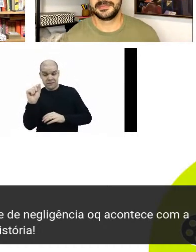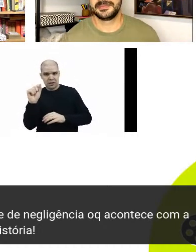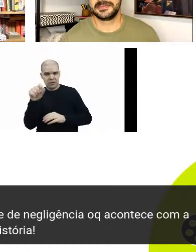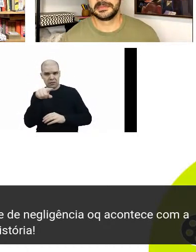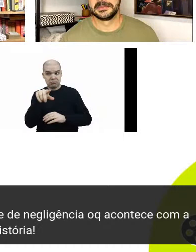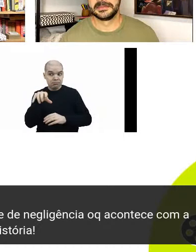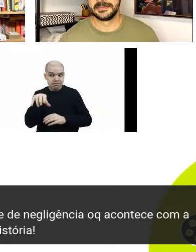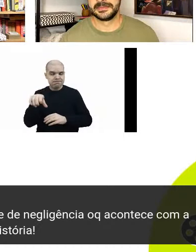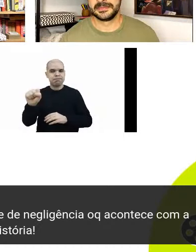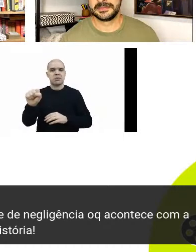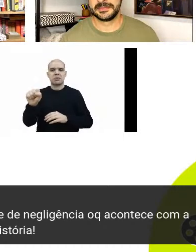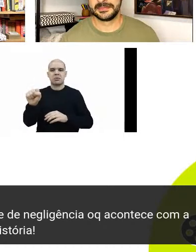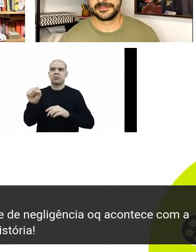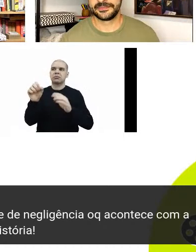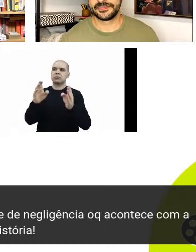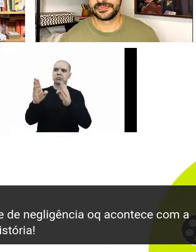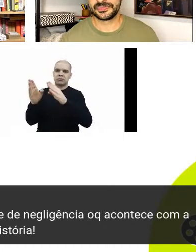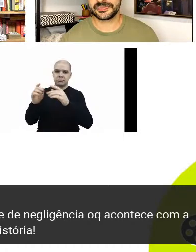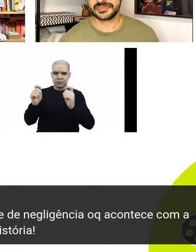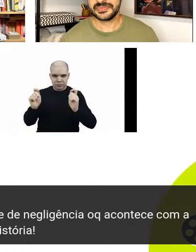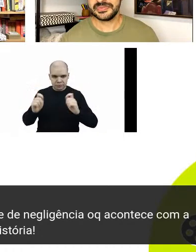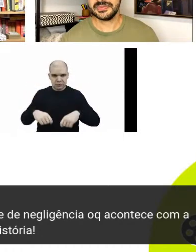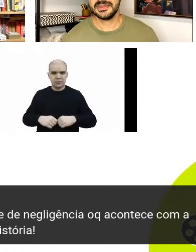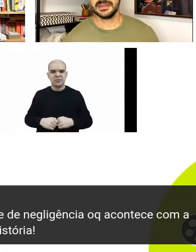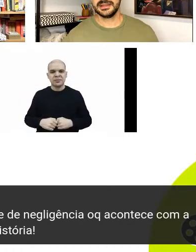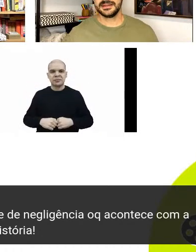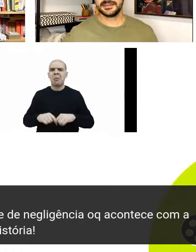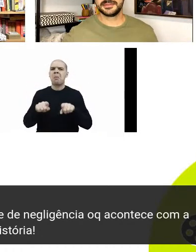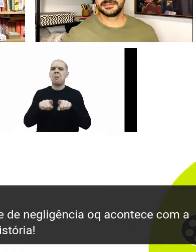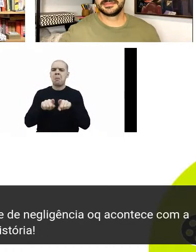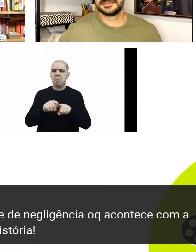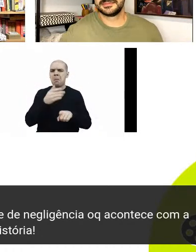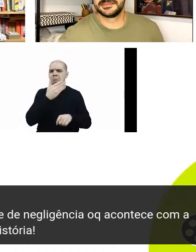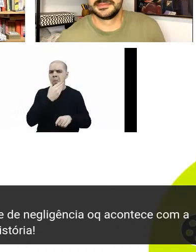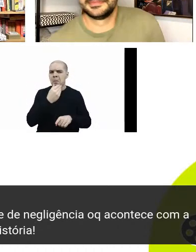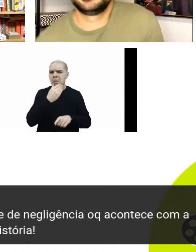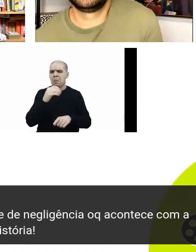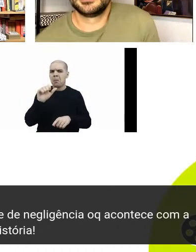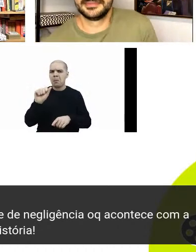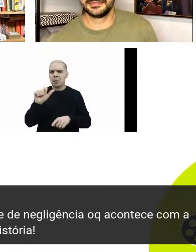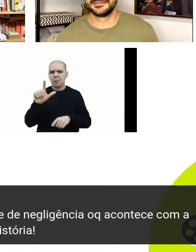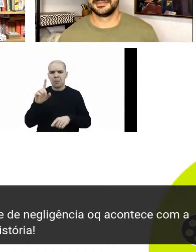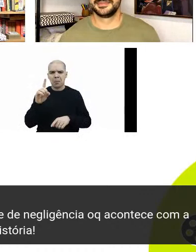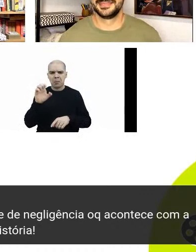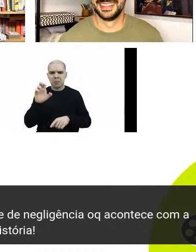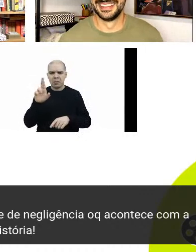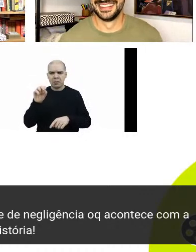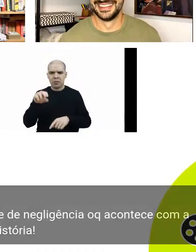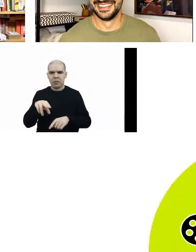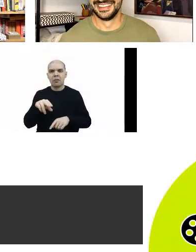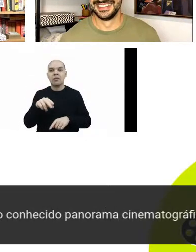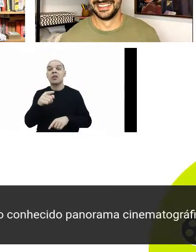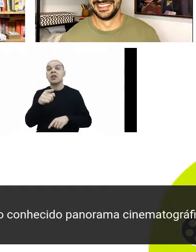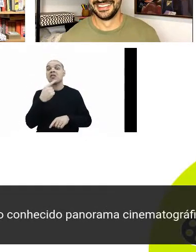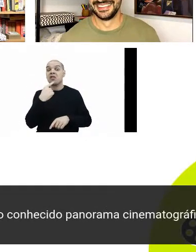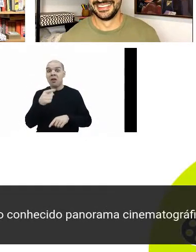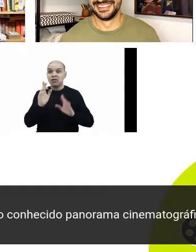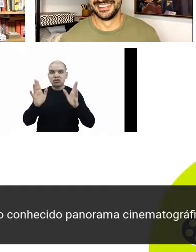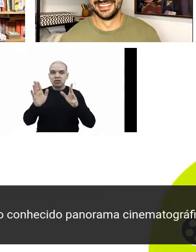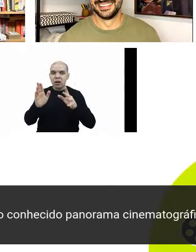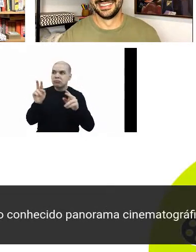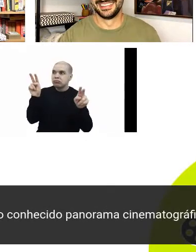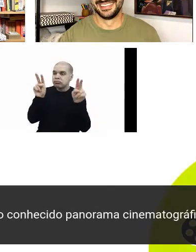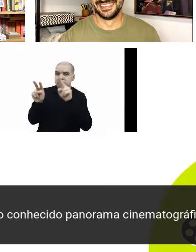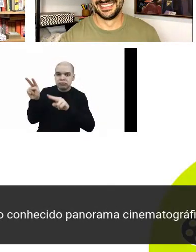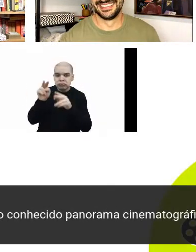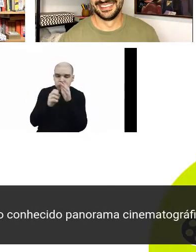Bacana, grande dica, aqui até o Alderon, aqui que está no nosso chat, falou que Cidade dos Sonhos já assistiu umas quatro vezes, então, gente, aproveita também, quem não